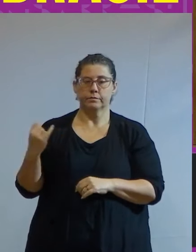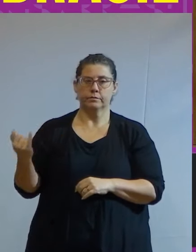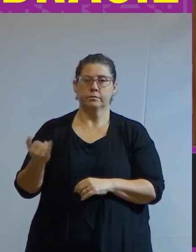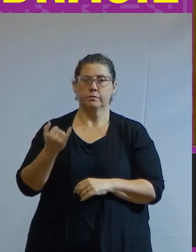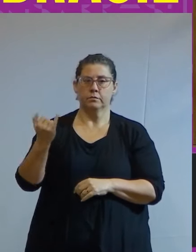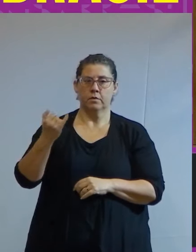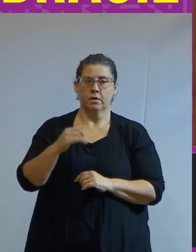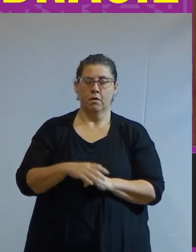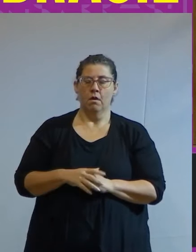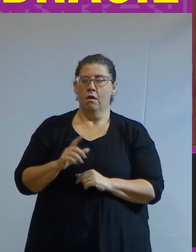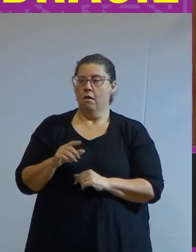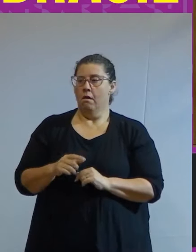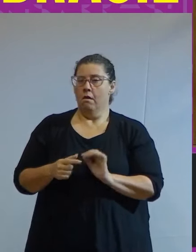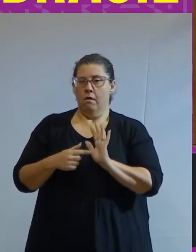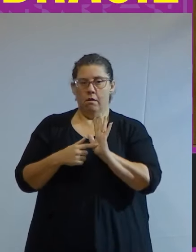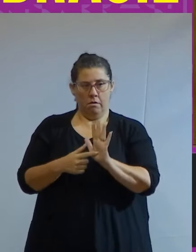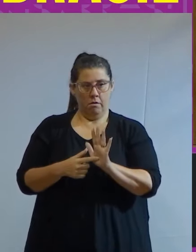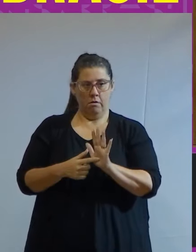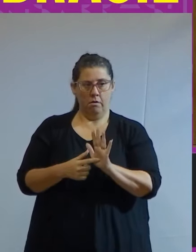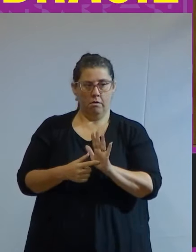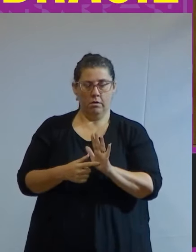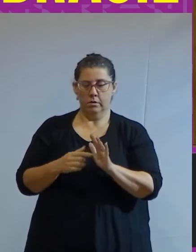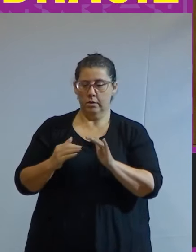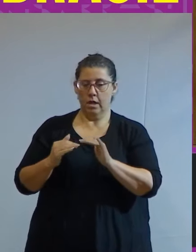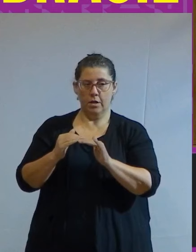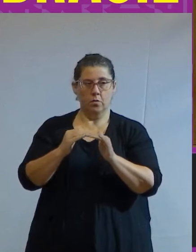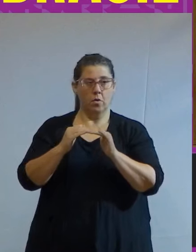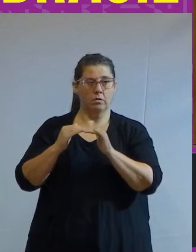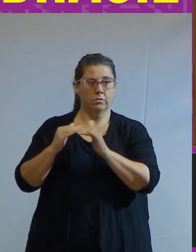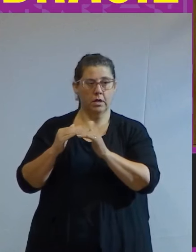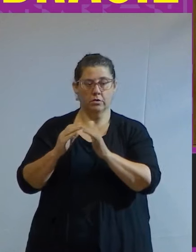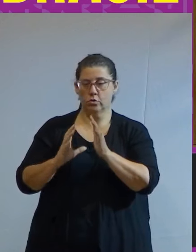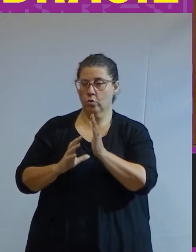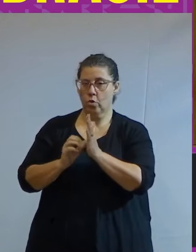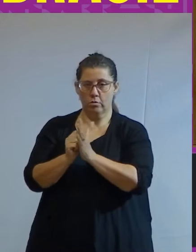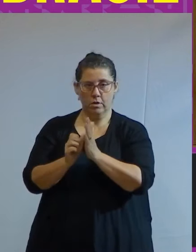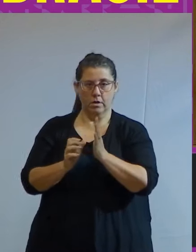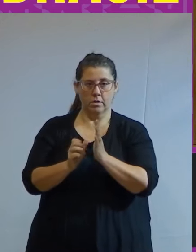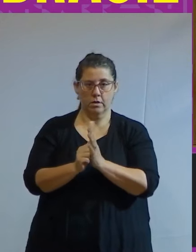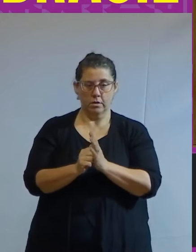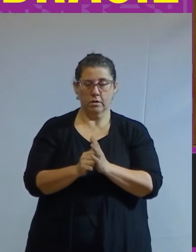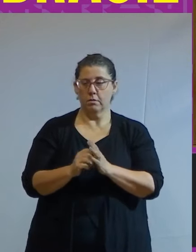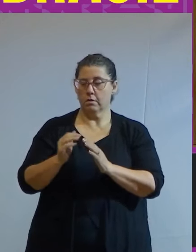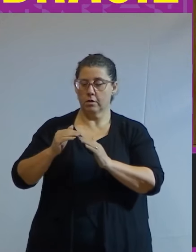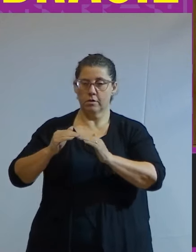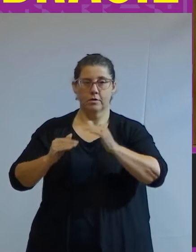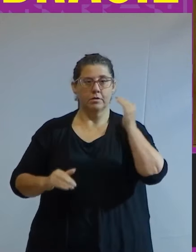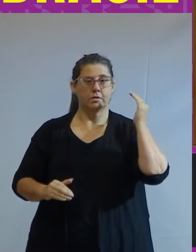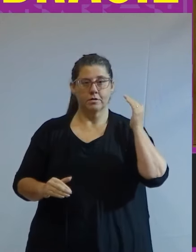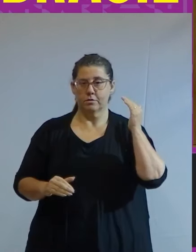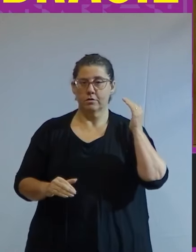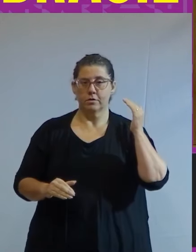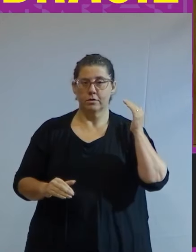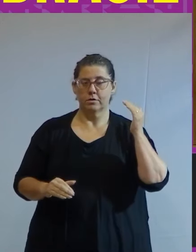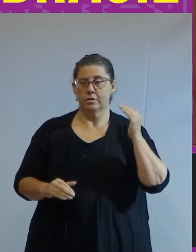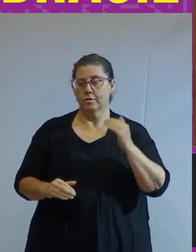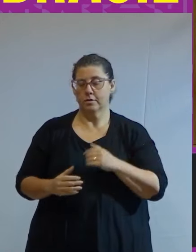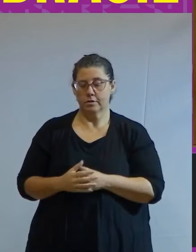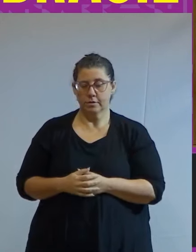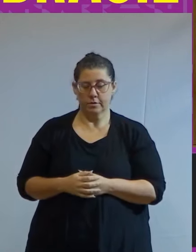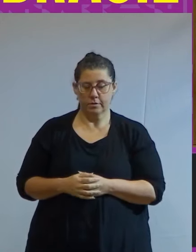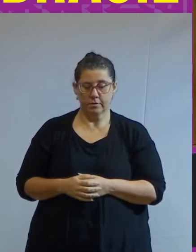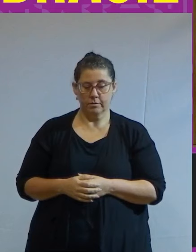ele põe na aparência a igualdade dos contratantes para que a desigualdade essencial funcione